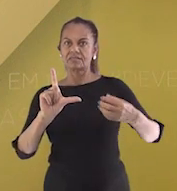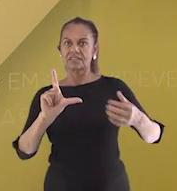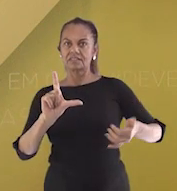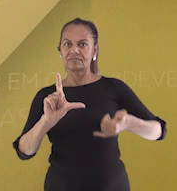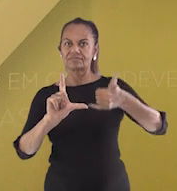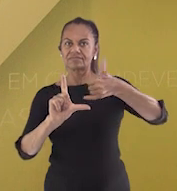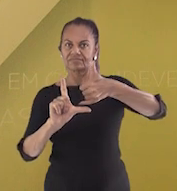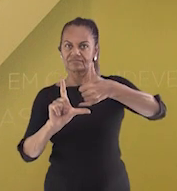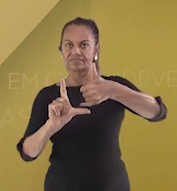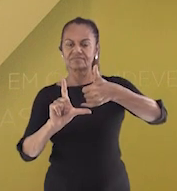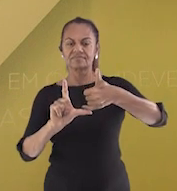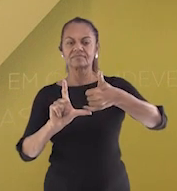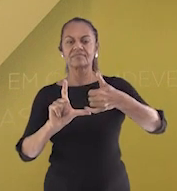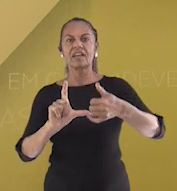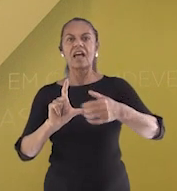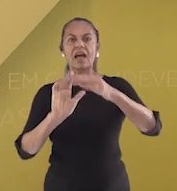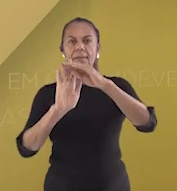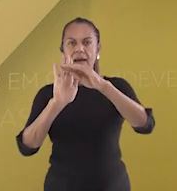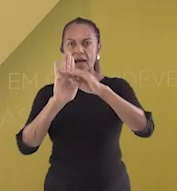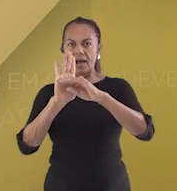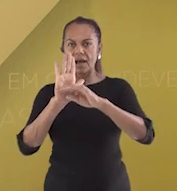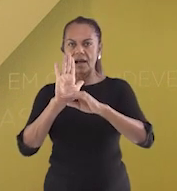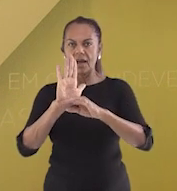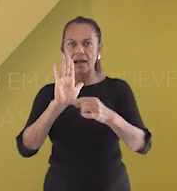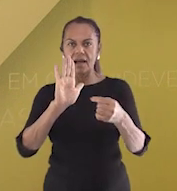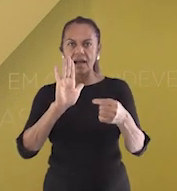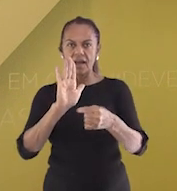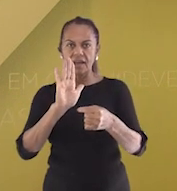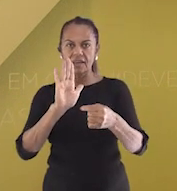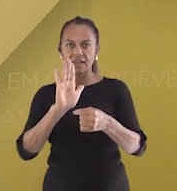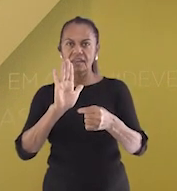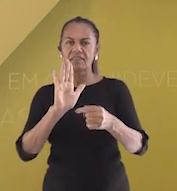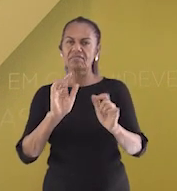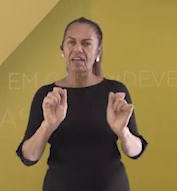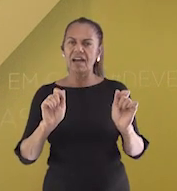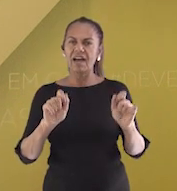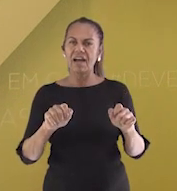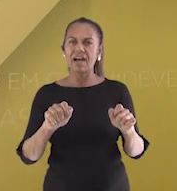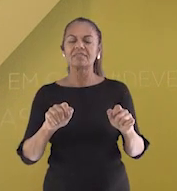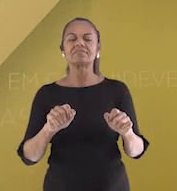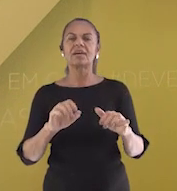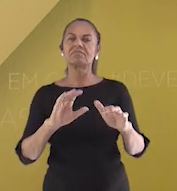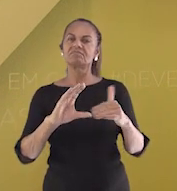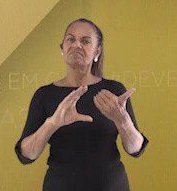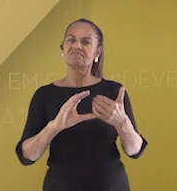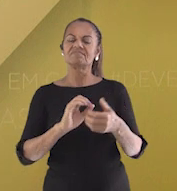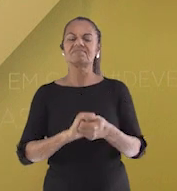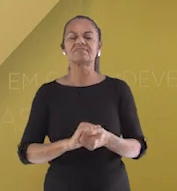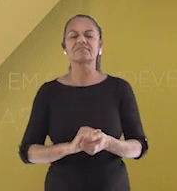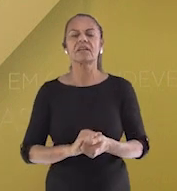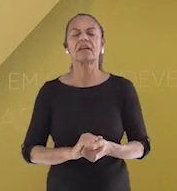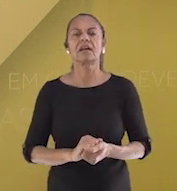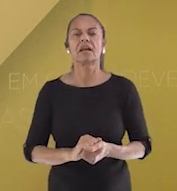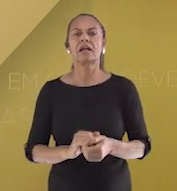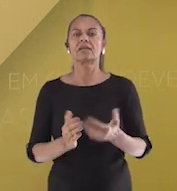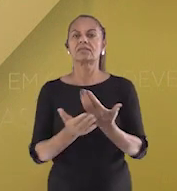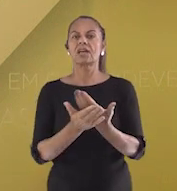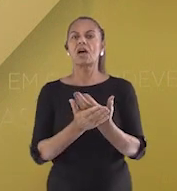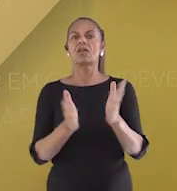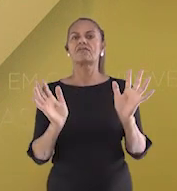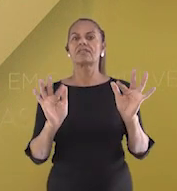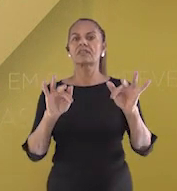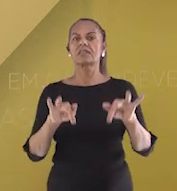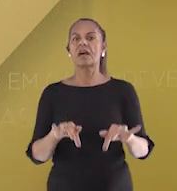aparecendo aí na sua tela. Lá no final tem um espaço para vocês deixarem um recadinho. Nossa aula chegou ao fim.